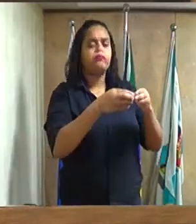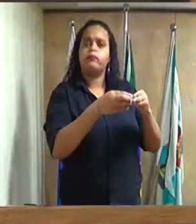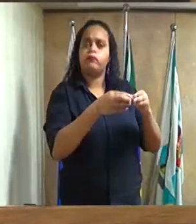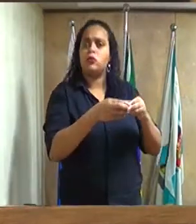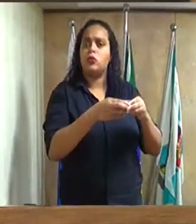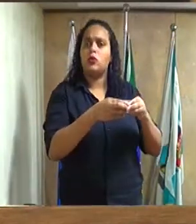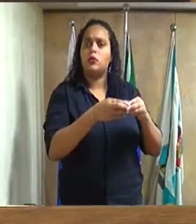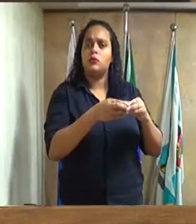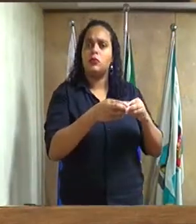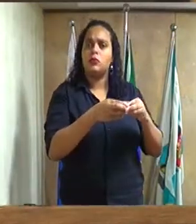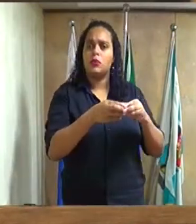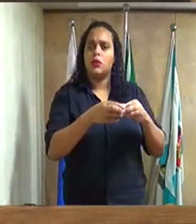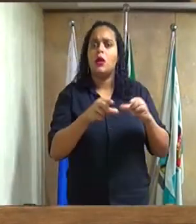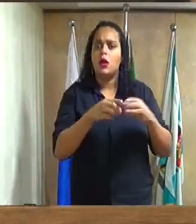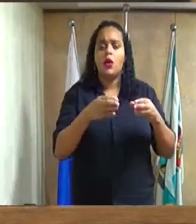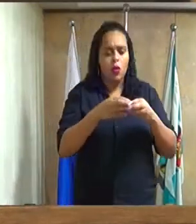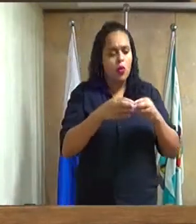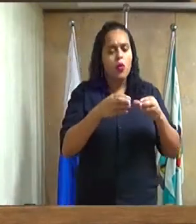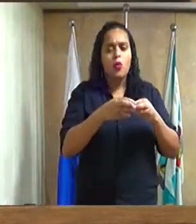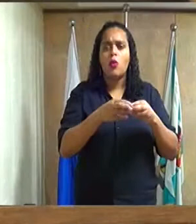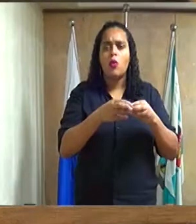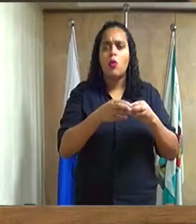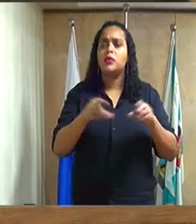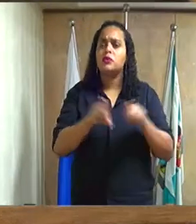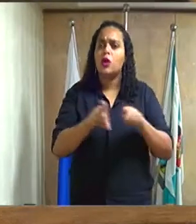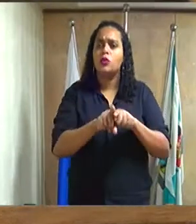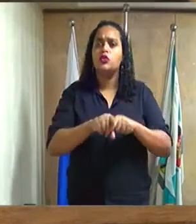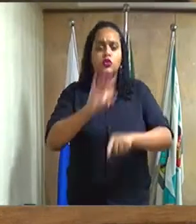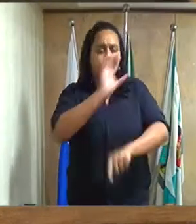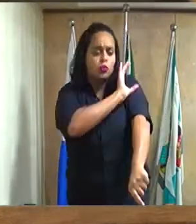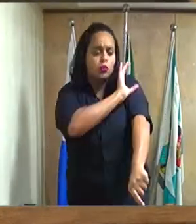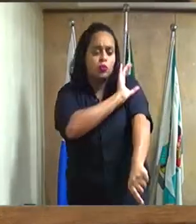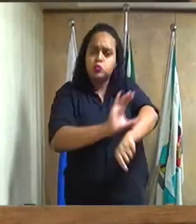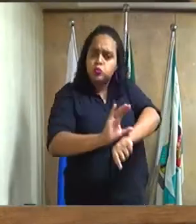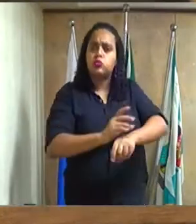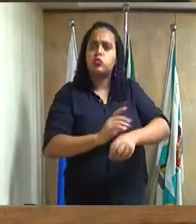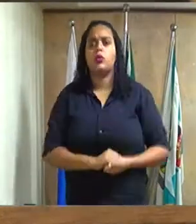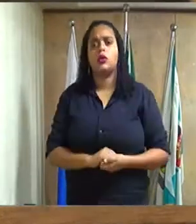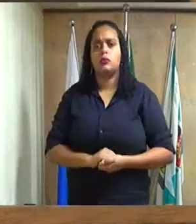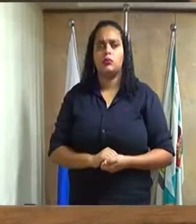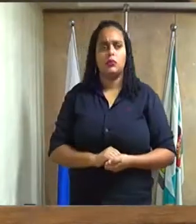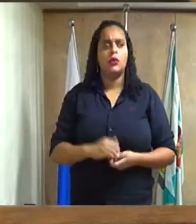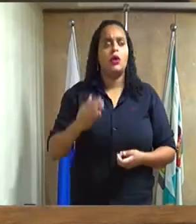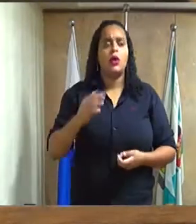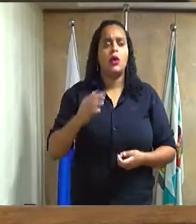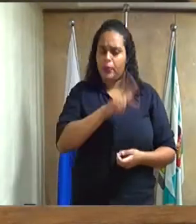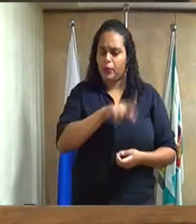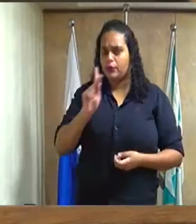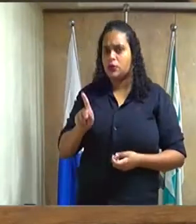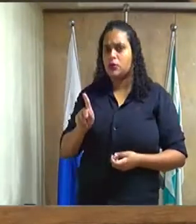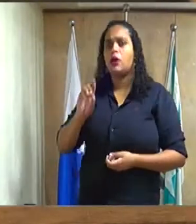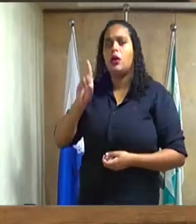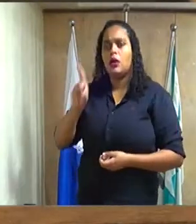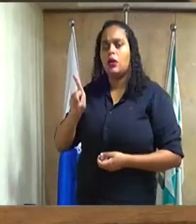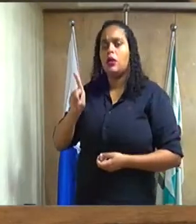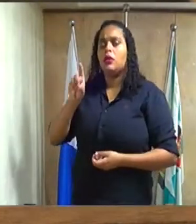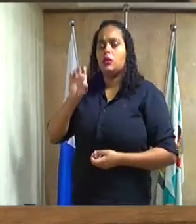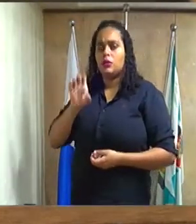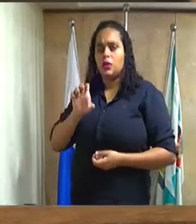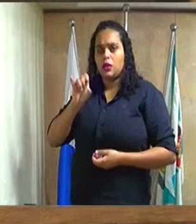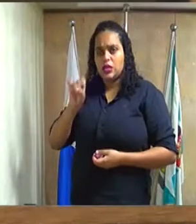permanente desta casa de cultura, a minha companheira professora Deise do Seu Dino,